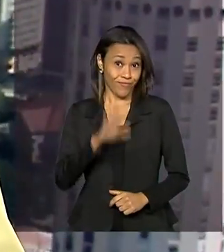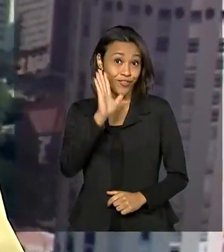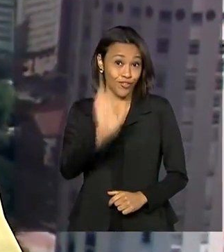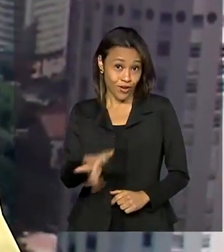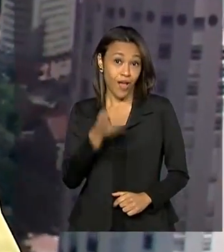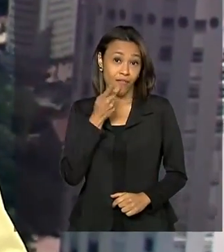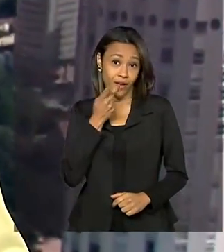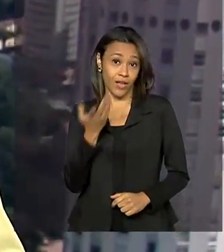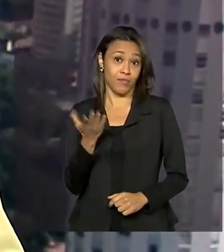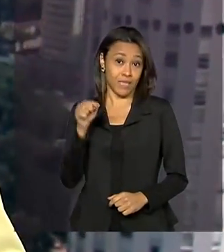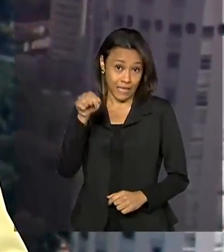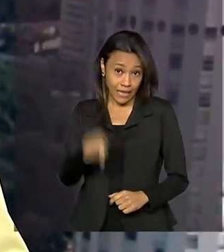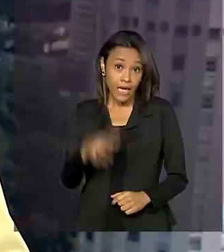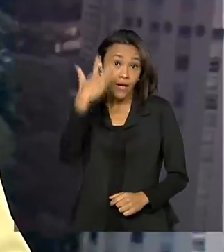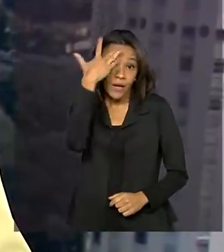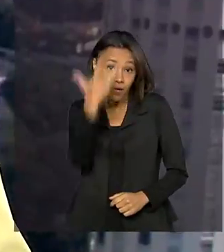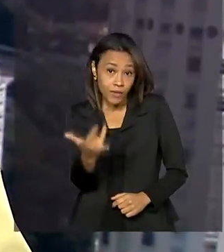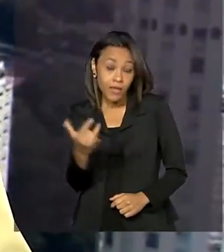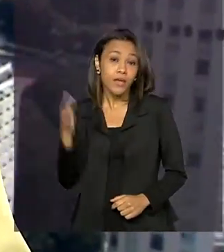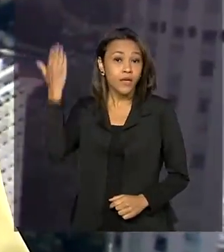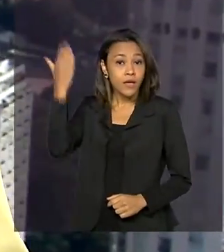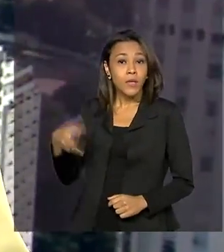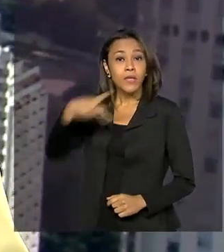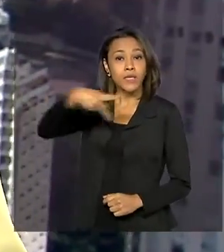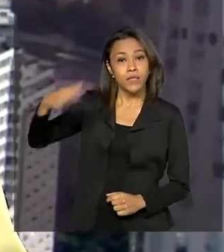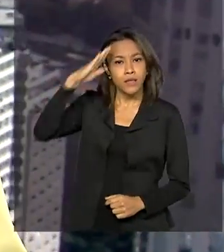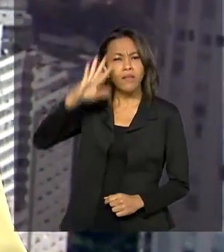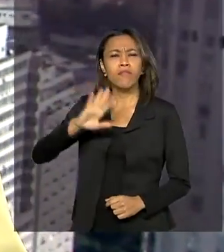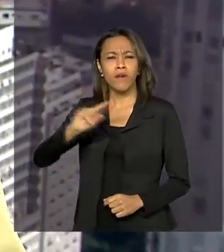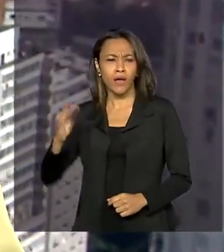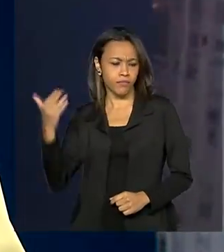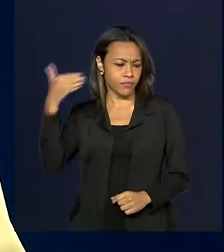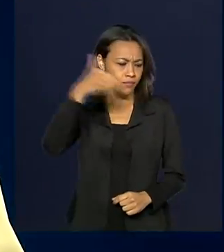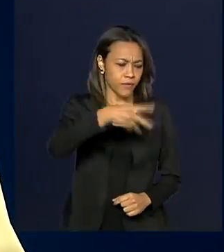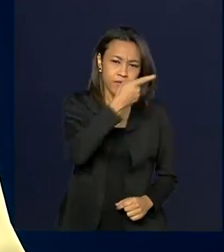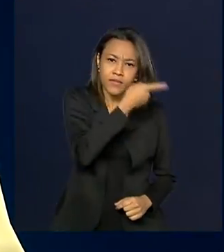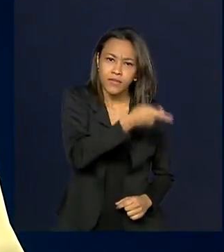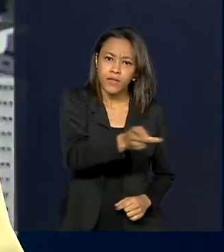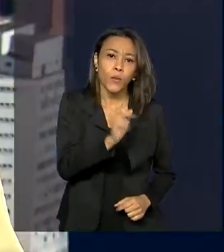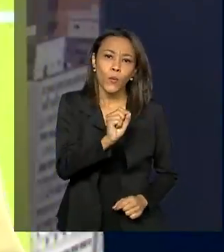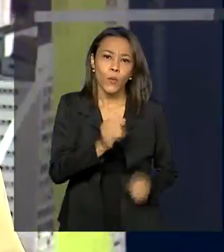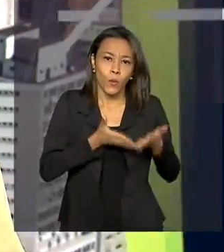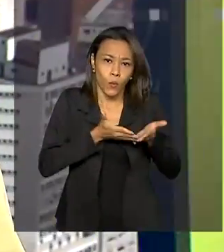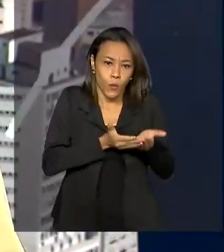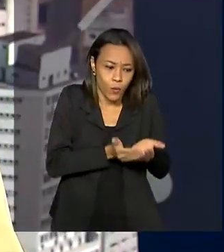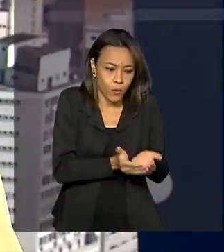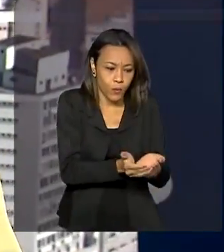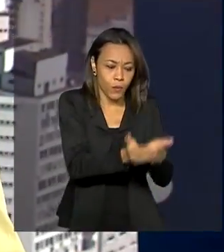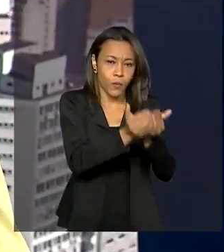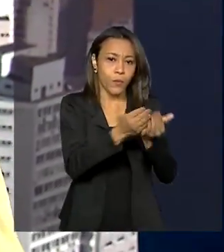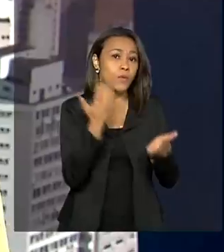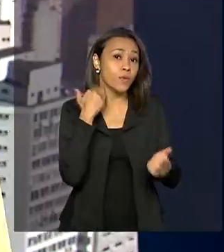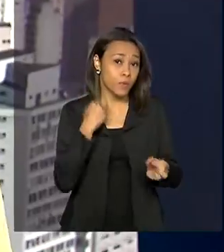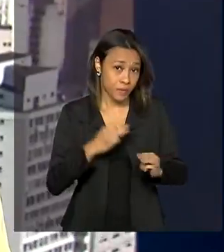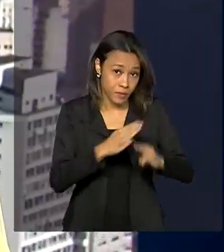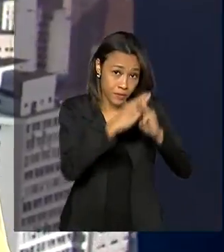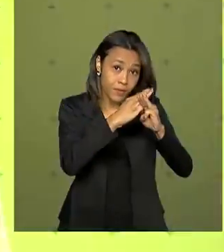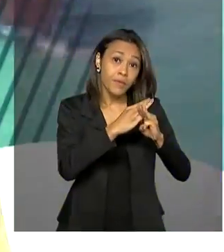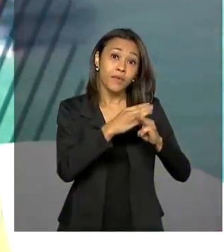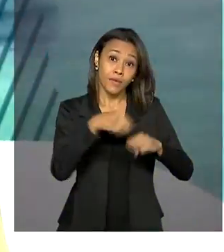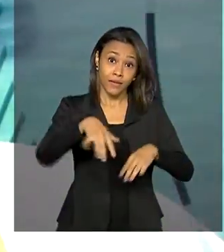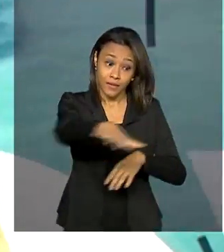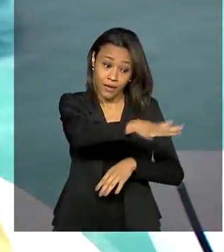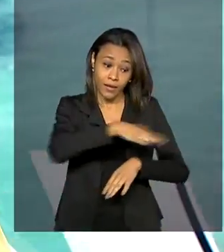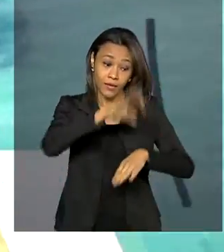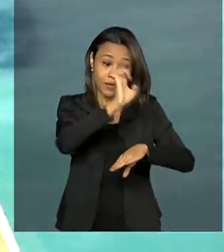dissemos aqui, amanhã o presidente Jair Bolsonaro vai visitar uma agência barco na ilha do Marajó, no Pará. A embarcação leva